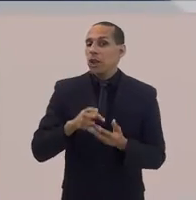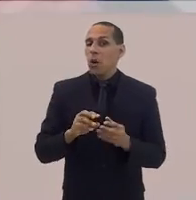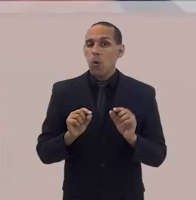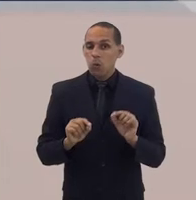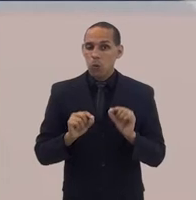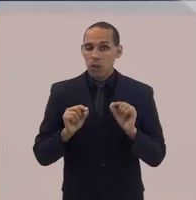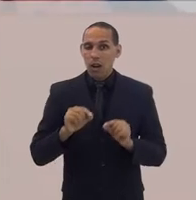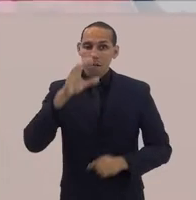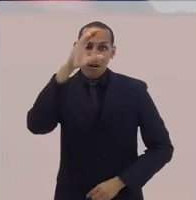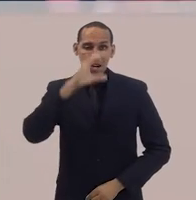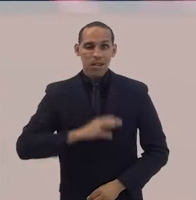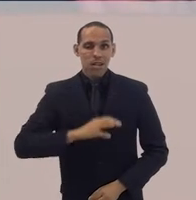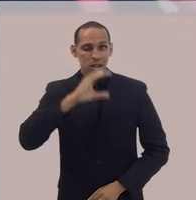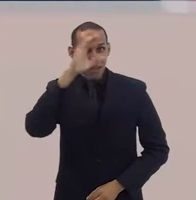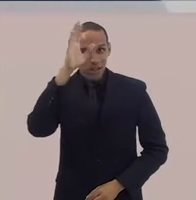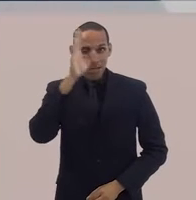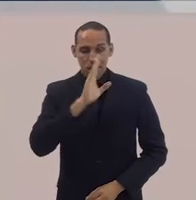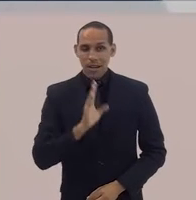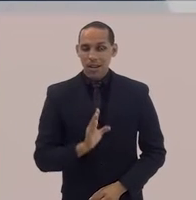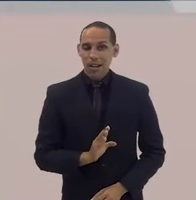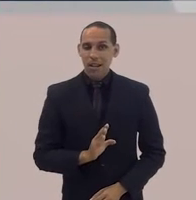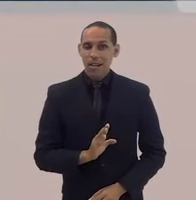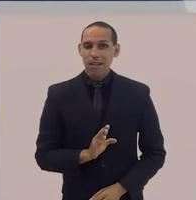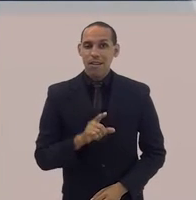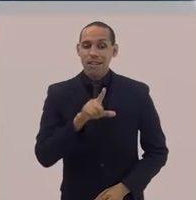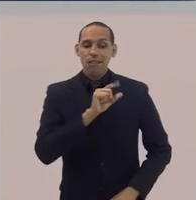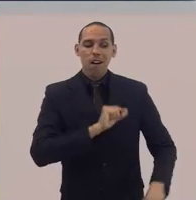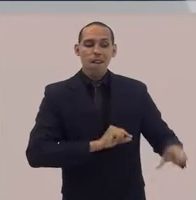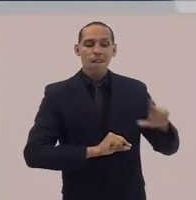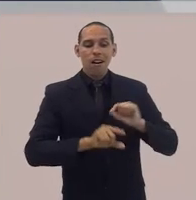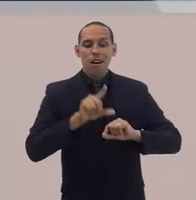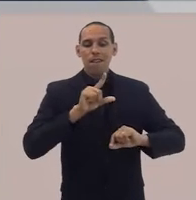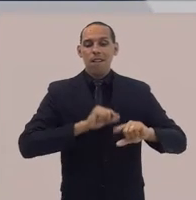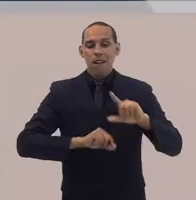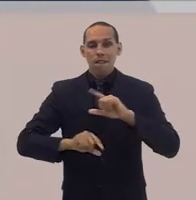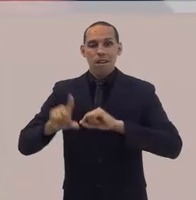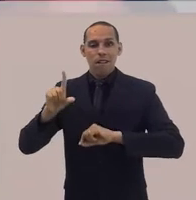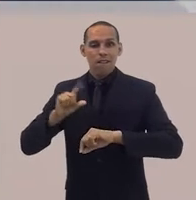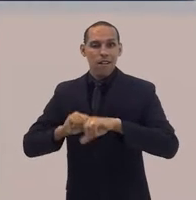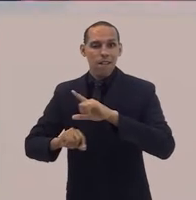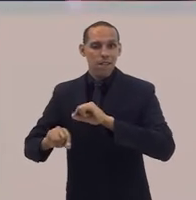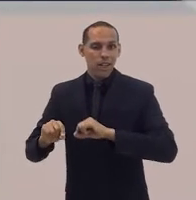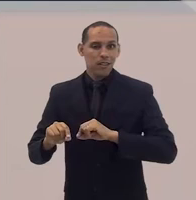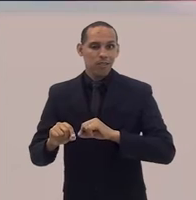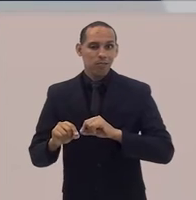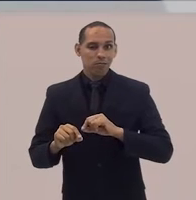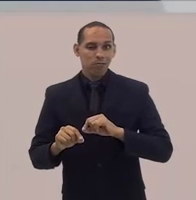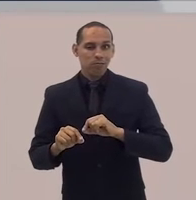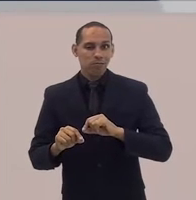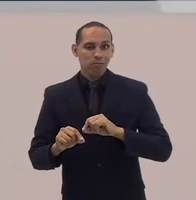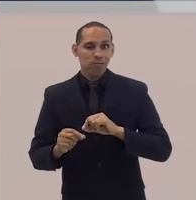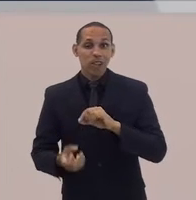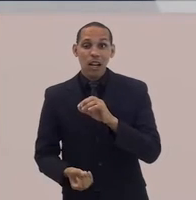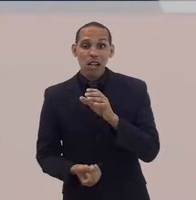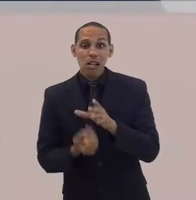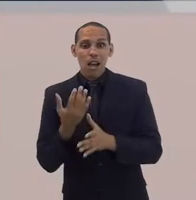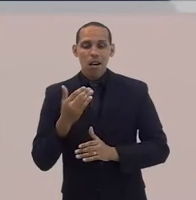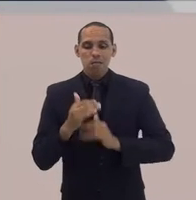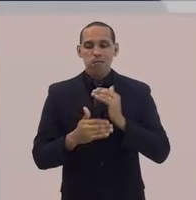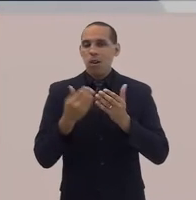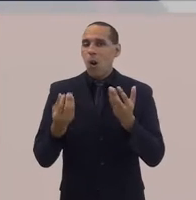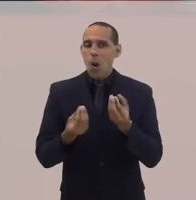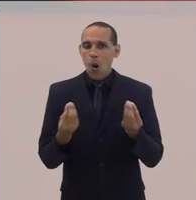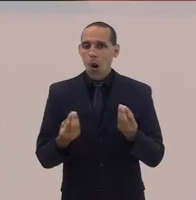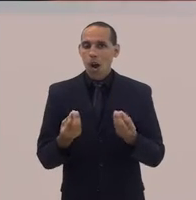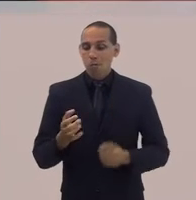A cidadania brasileira é seletiva. Ela é formada numa lógica que